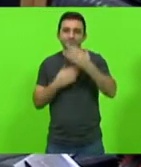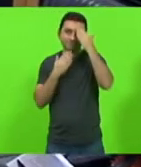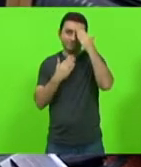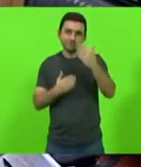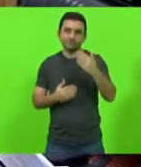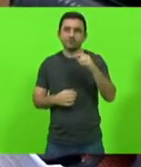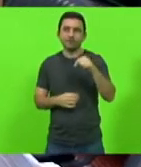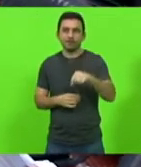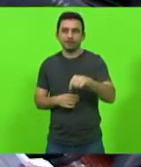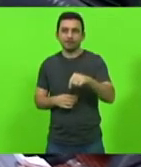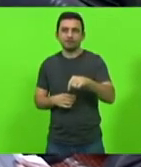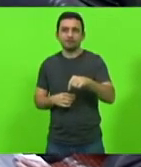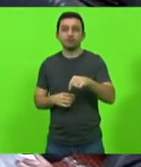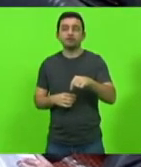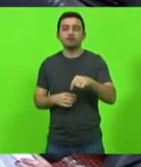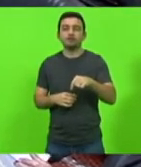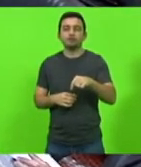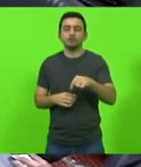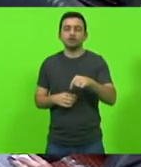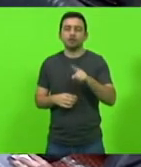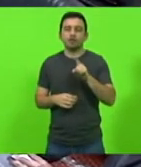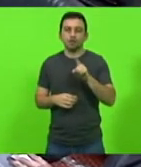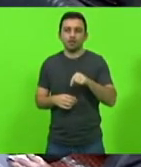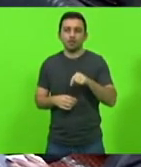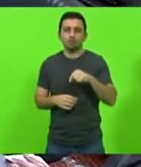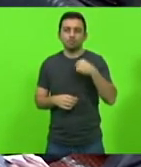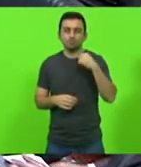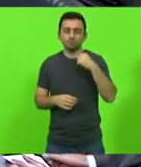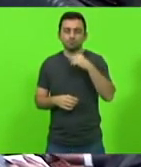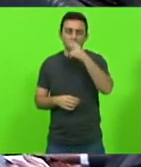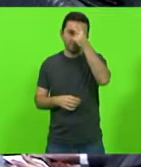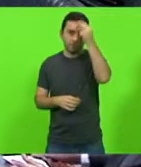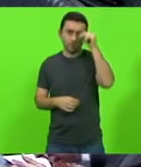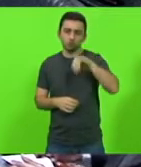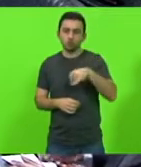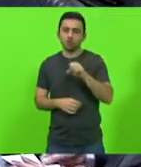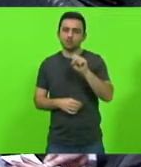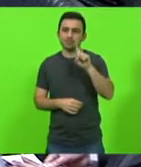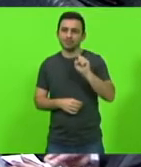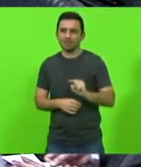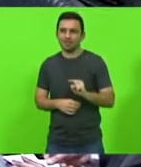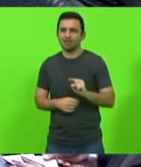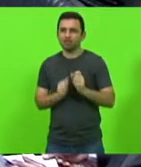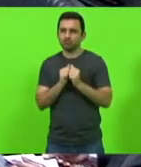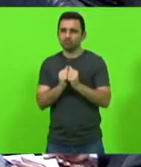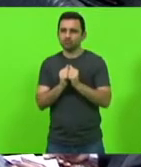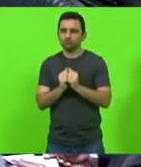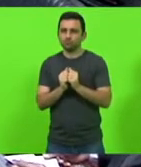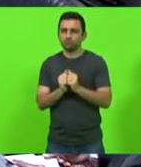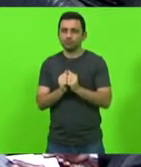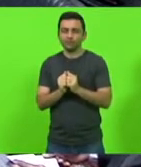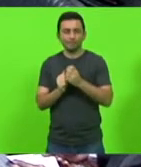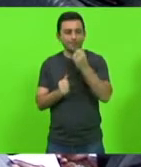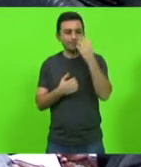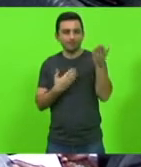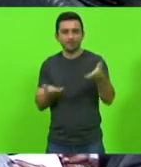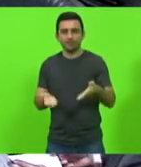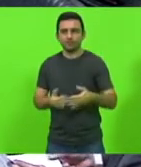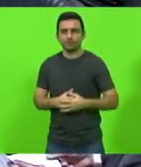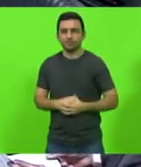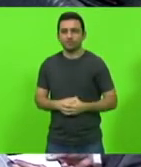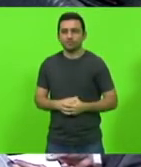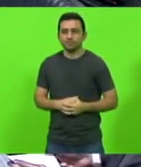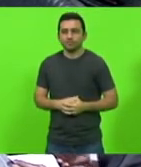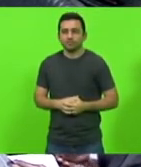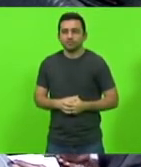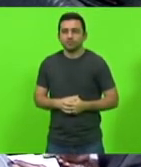plenário do nosso prefeito de Rio do Sul José Tomé que está aqui entre a gente hoje seja bem-vindo prefeito seja